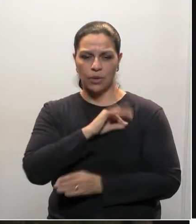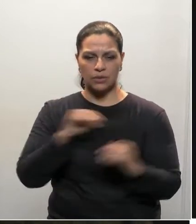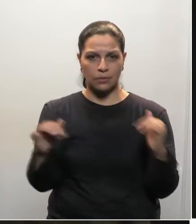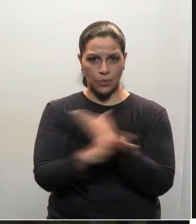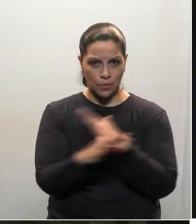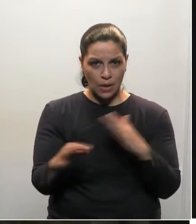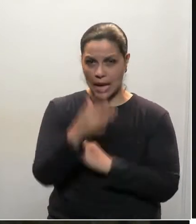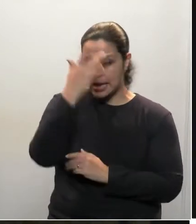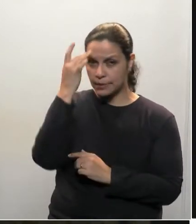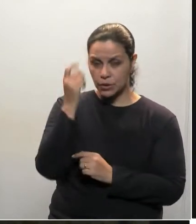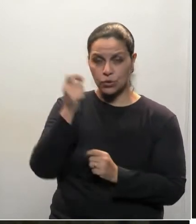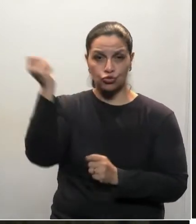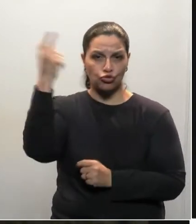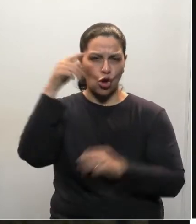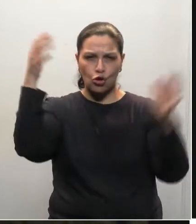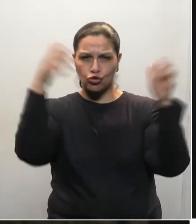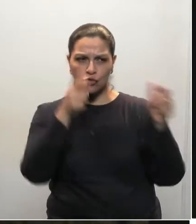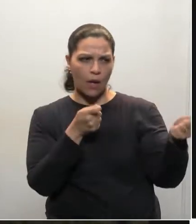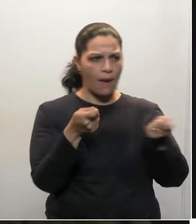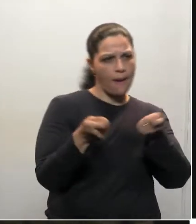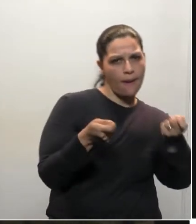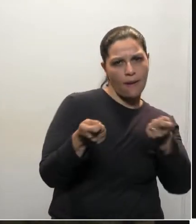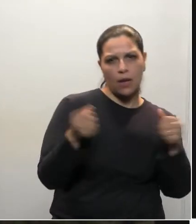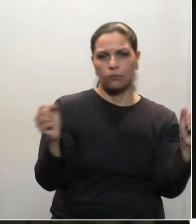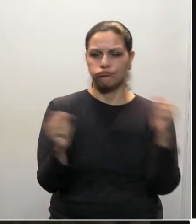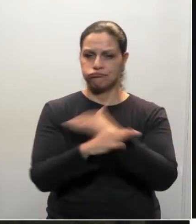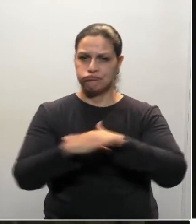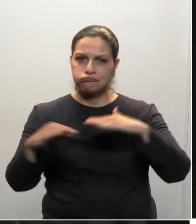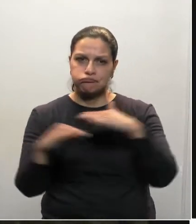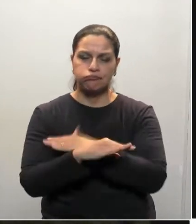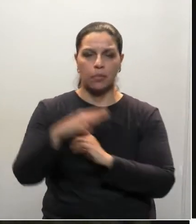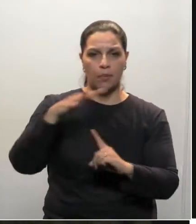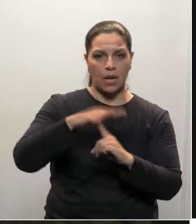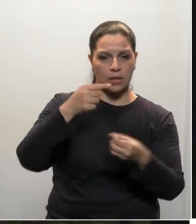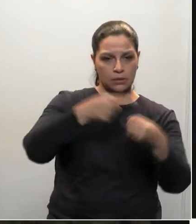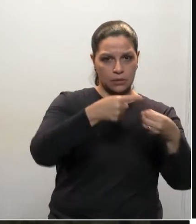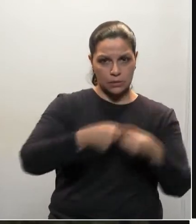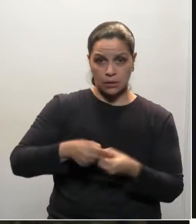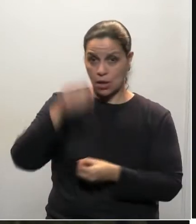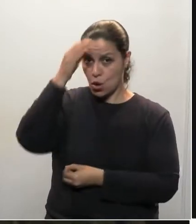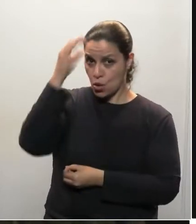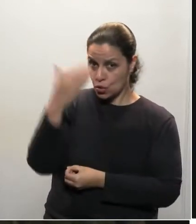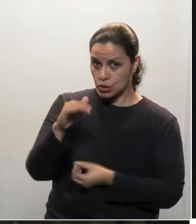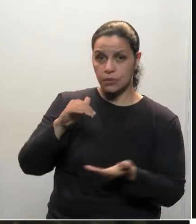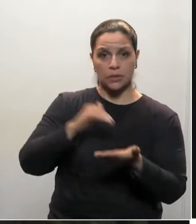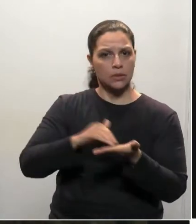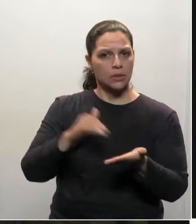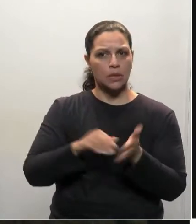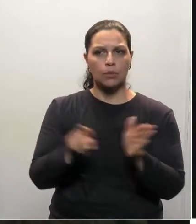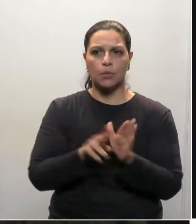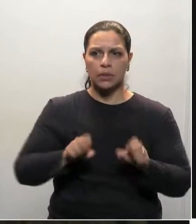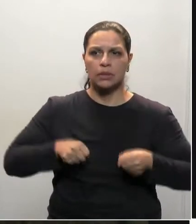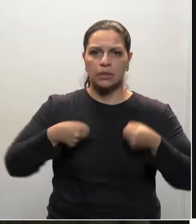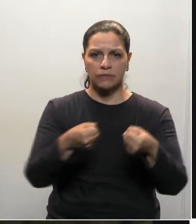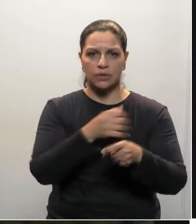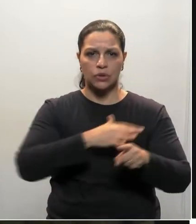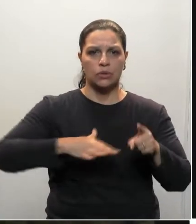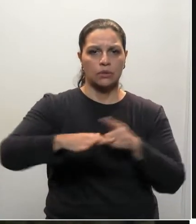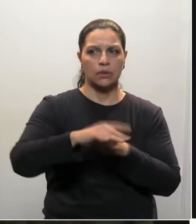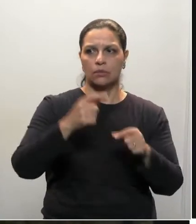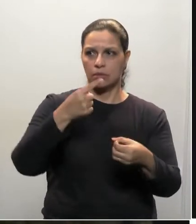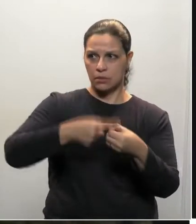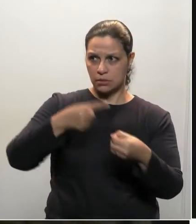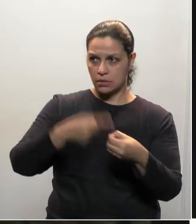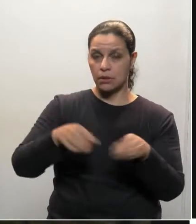e na chuva controlando o trânsito da nossa cidade, no estado do Paraná, aqui em Curitiba e da Secretaria de Defesa Social do município.